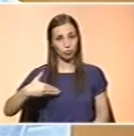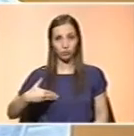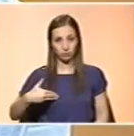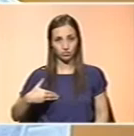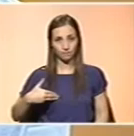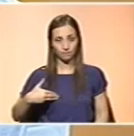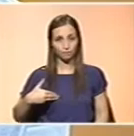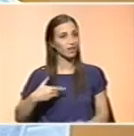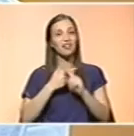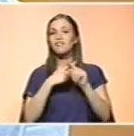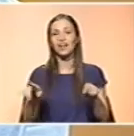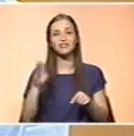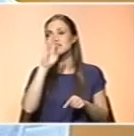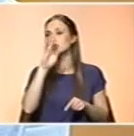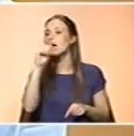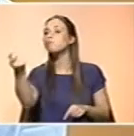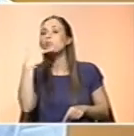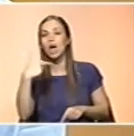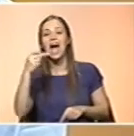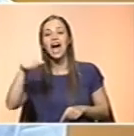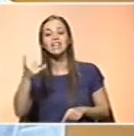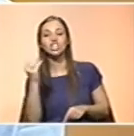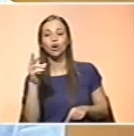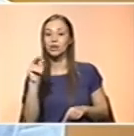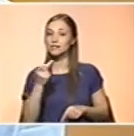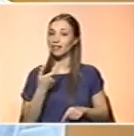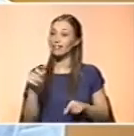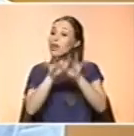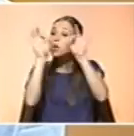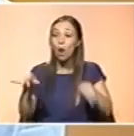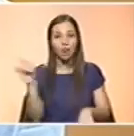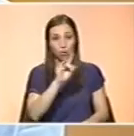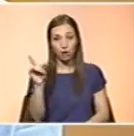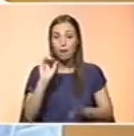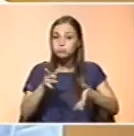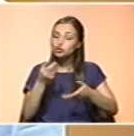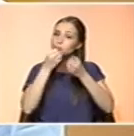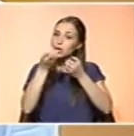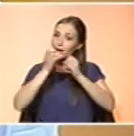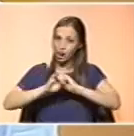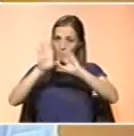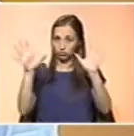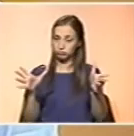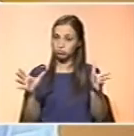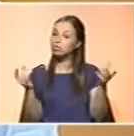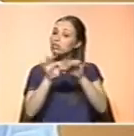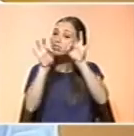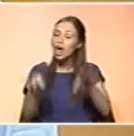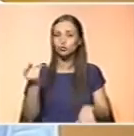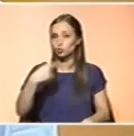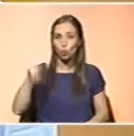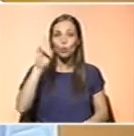tomar suplementos com antioxidantes. não são a mesma coisa, é preciso que isto fique claro. Porquê? Porque nós não conseguimos